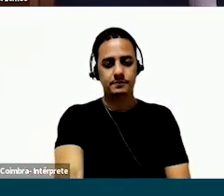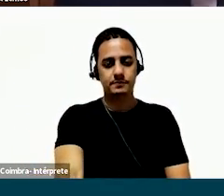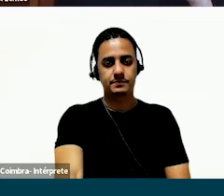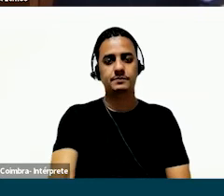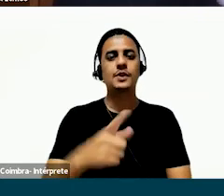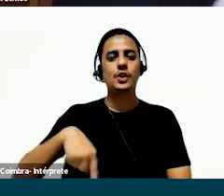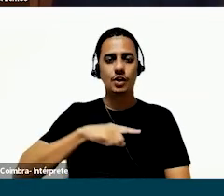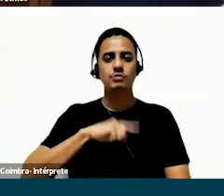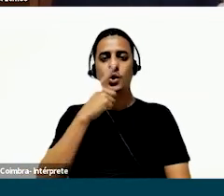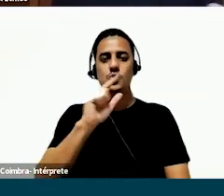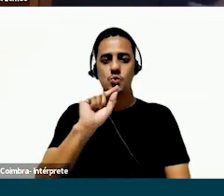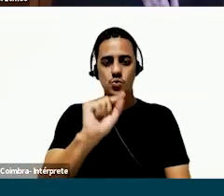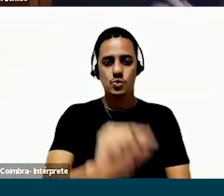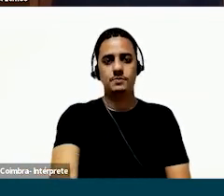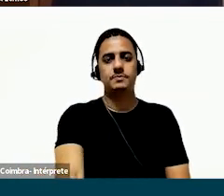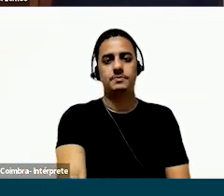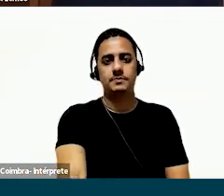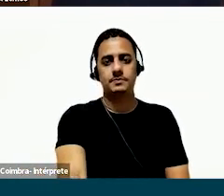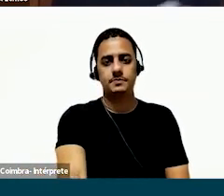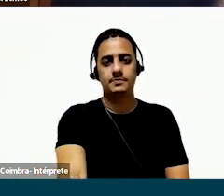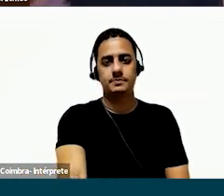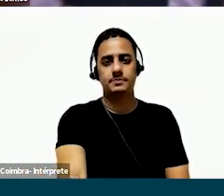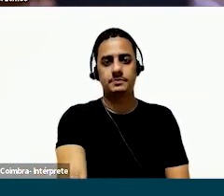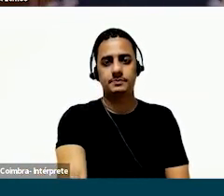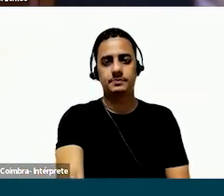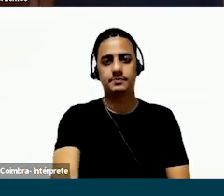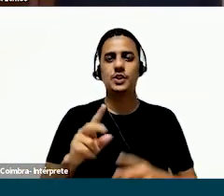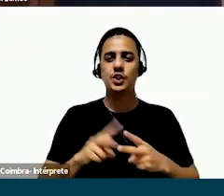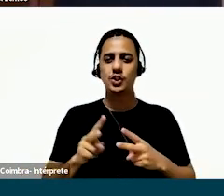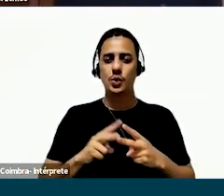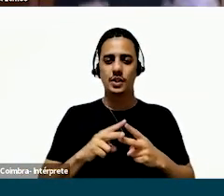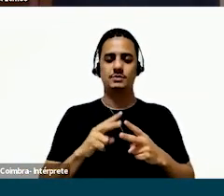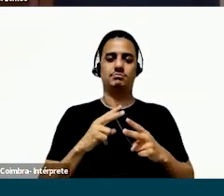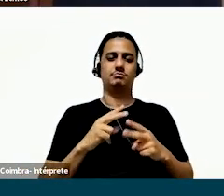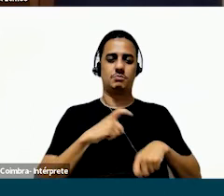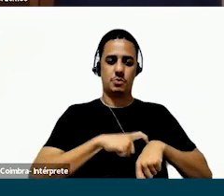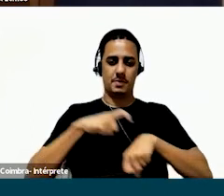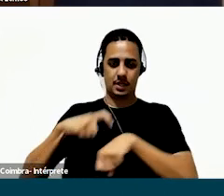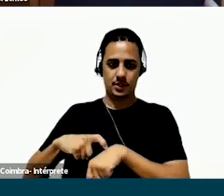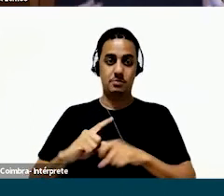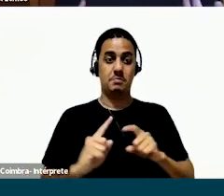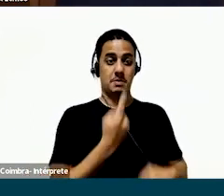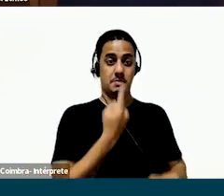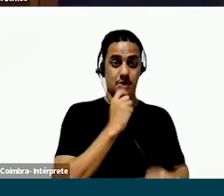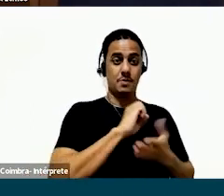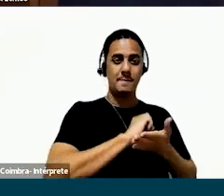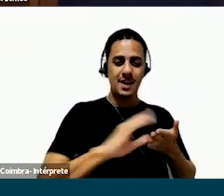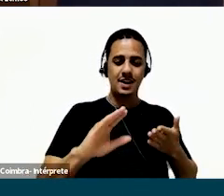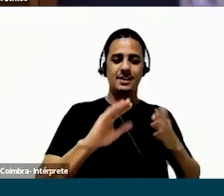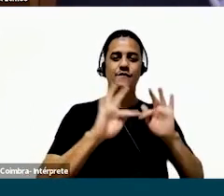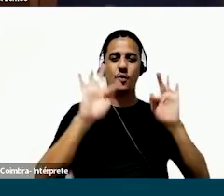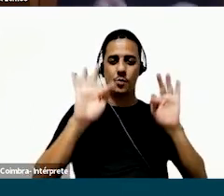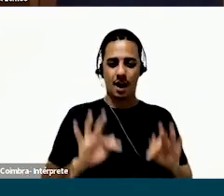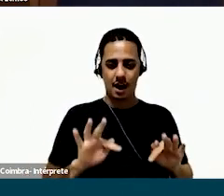essa dinâmica, a gente foi direto ao ponto. Então, basicamente, foram dois momentos aqui. O primeiro momento planejado foi um envio de formulário